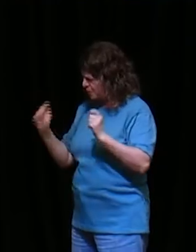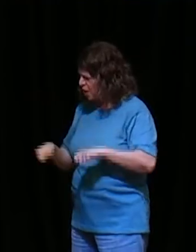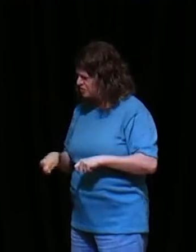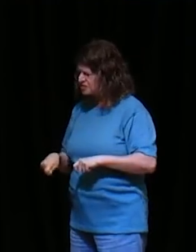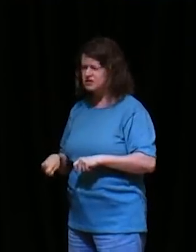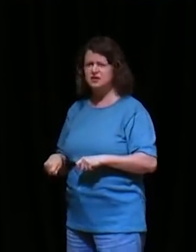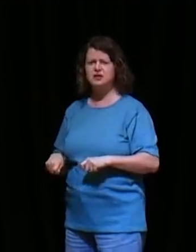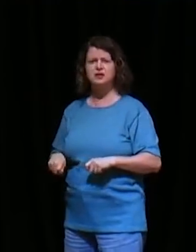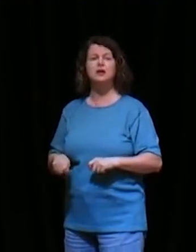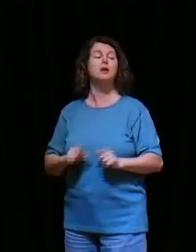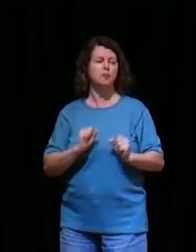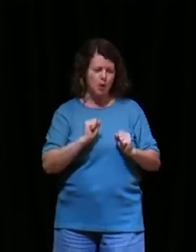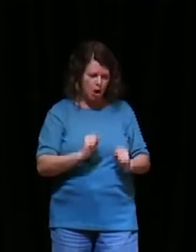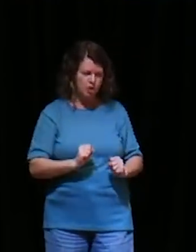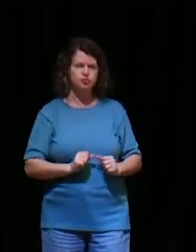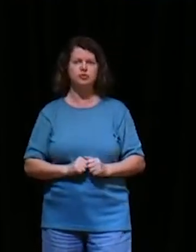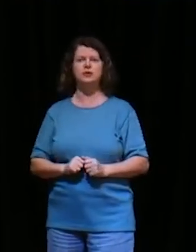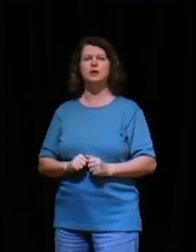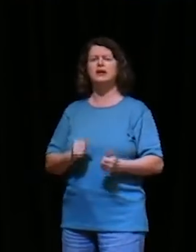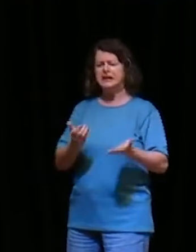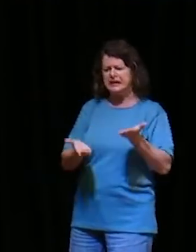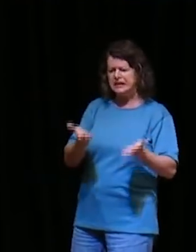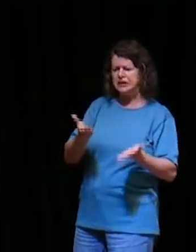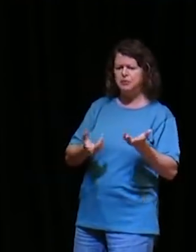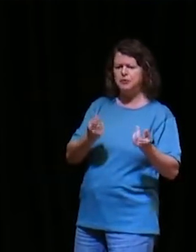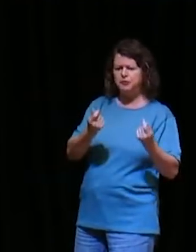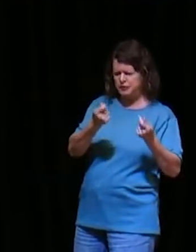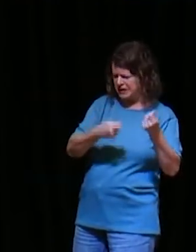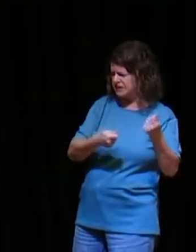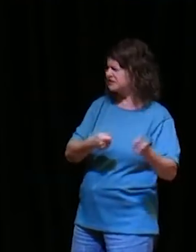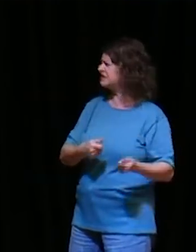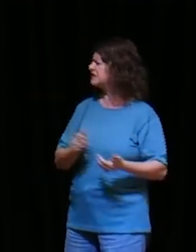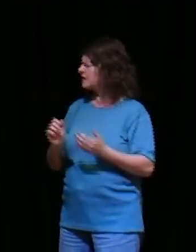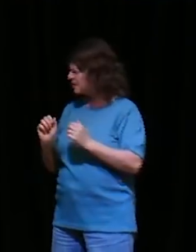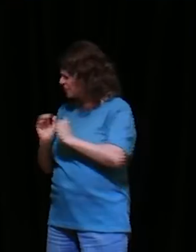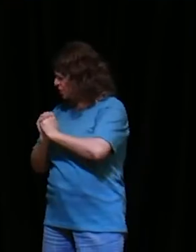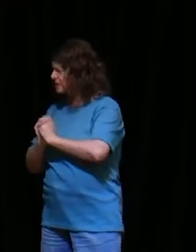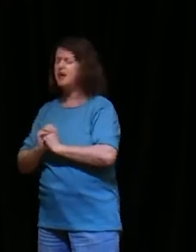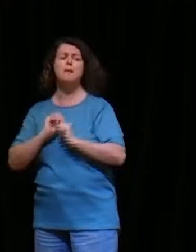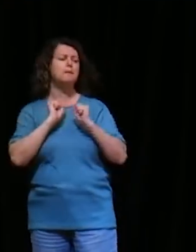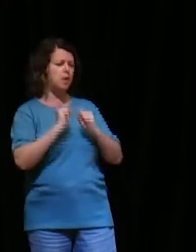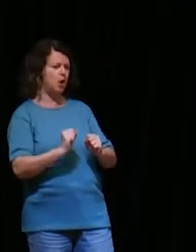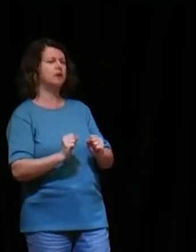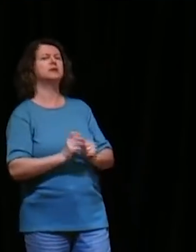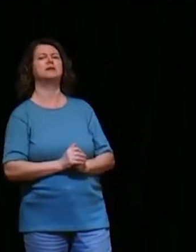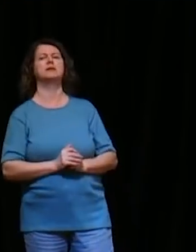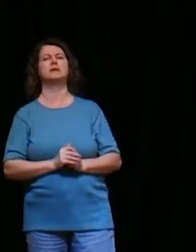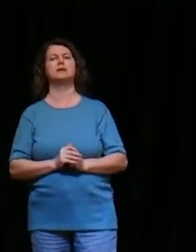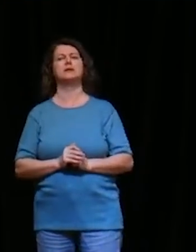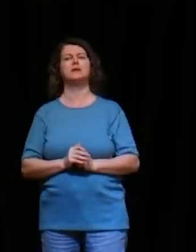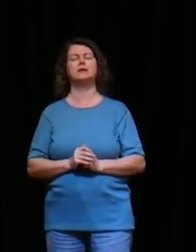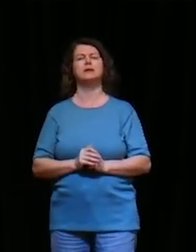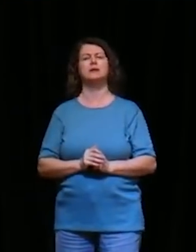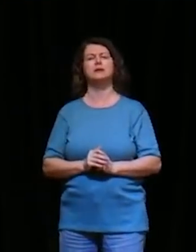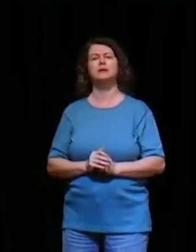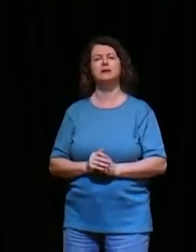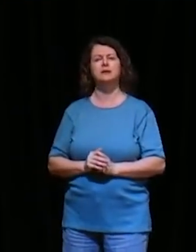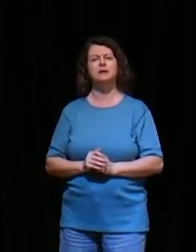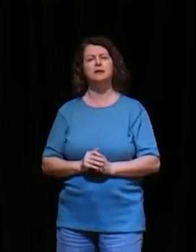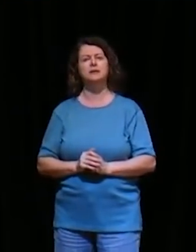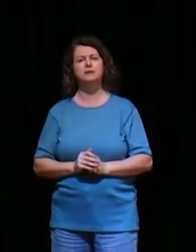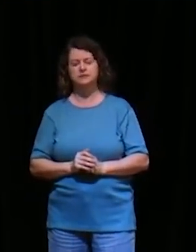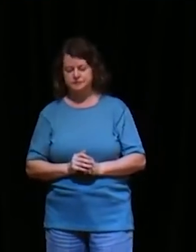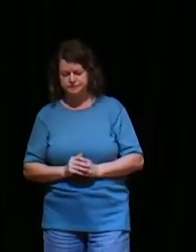equilibradas? Pode, pastor, eu posso orar, por qualquer coisa? Pode, ore, querido, quem